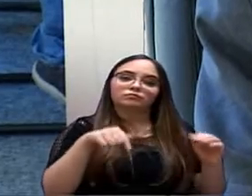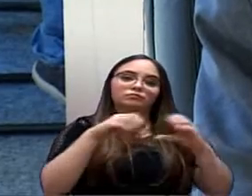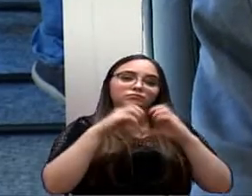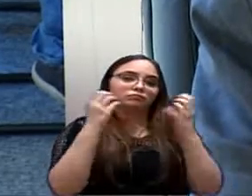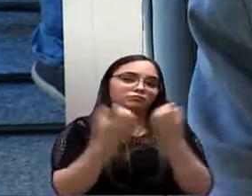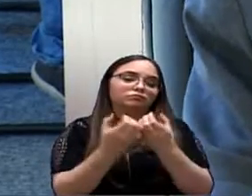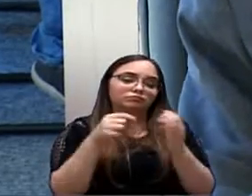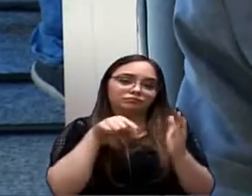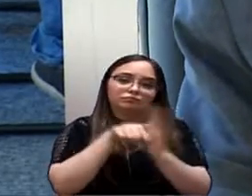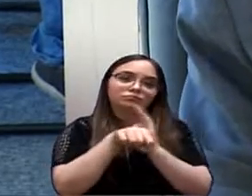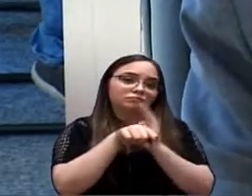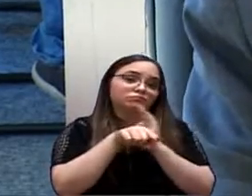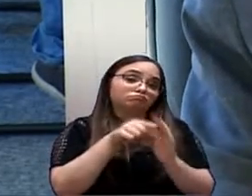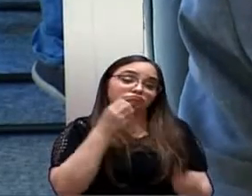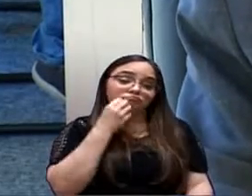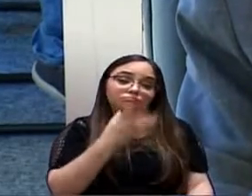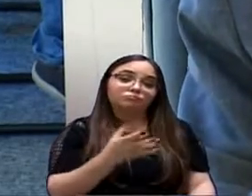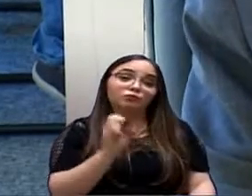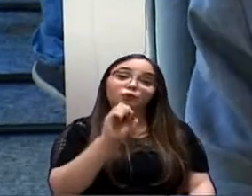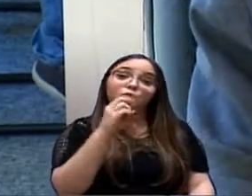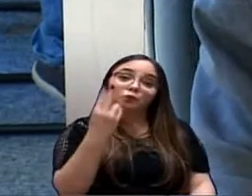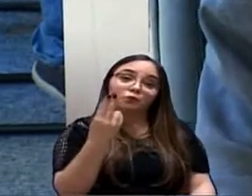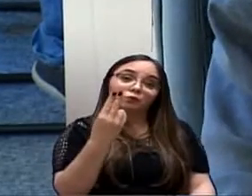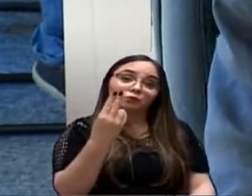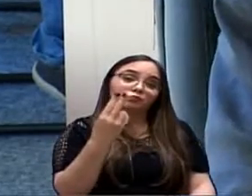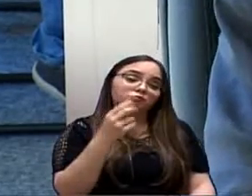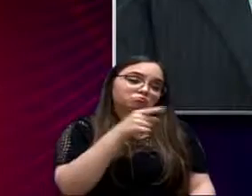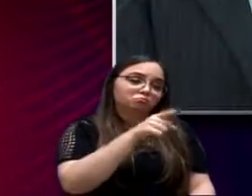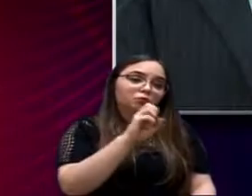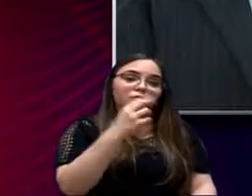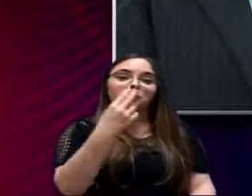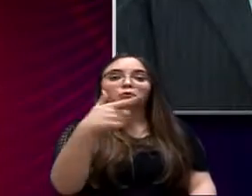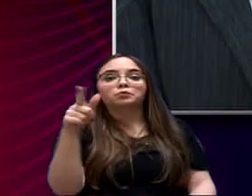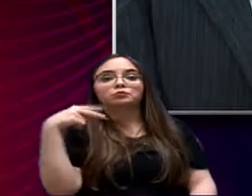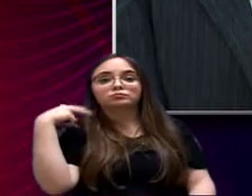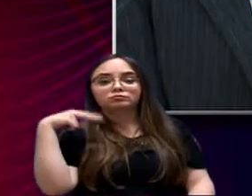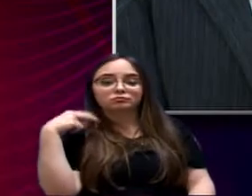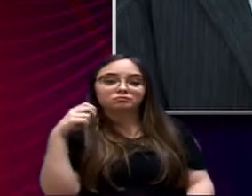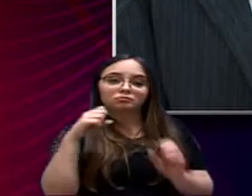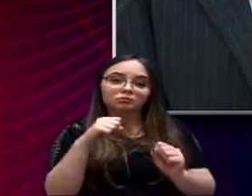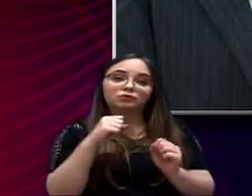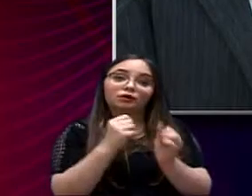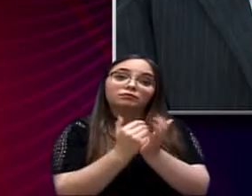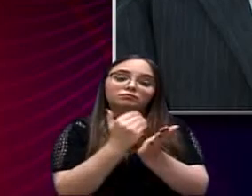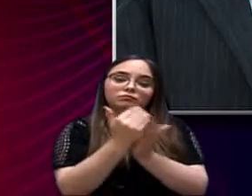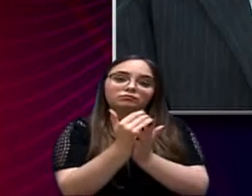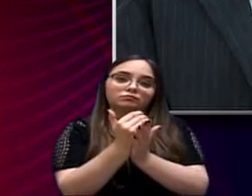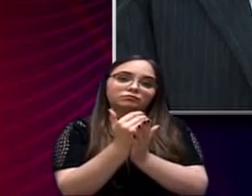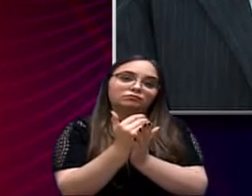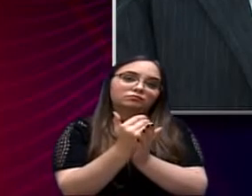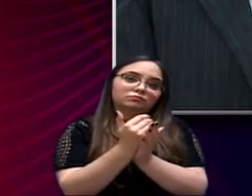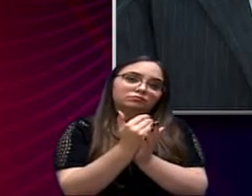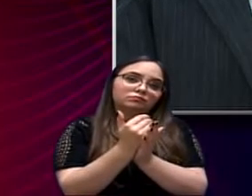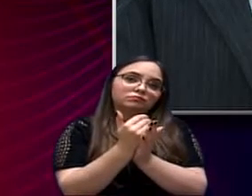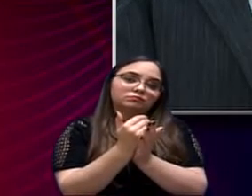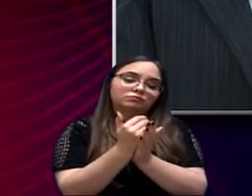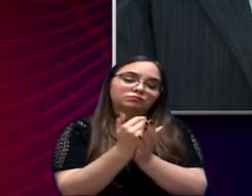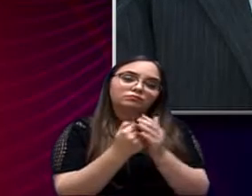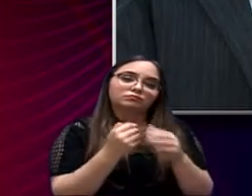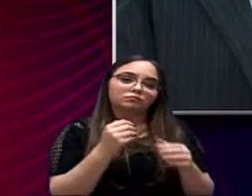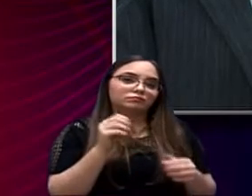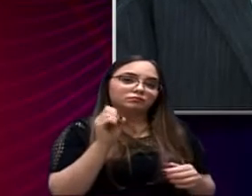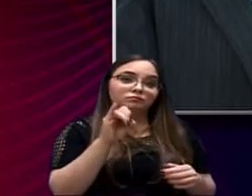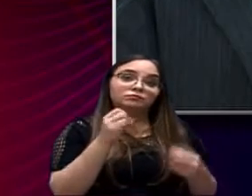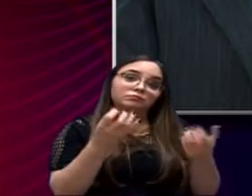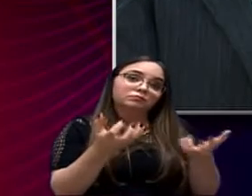Municipal. Ou V. Silêncio, ou um outro vereador ou vereadora poderá complementá-lo em função, se o